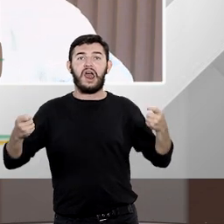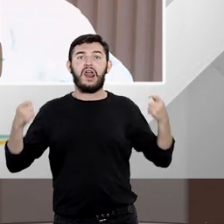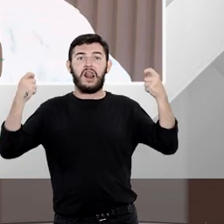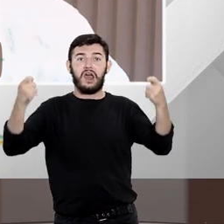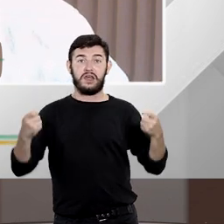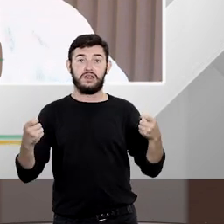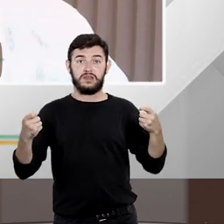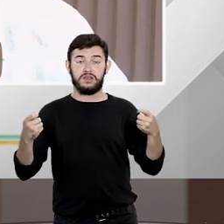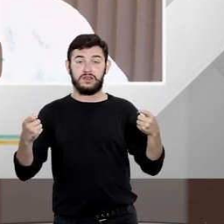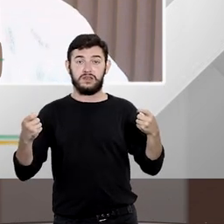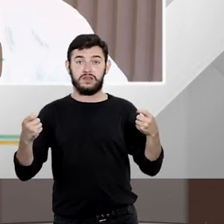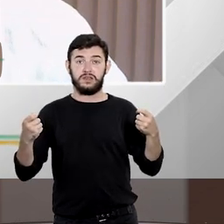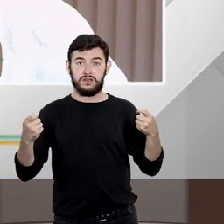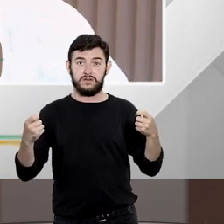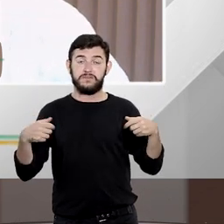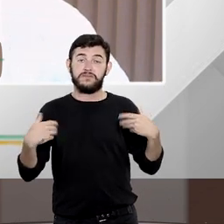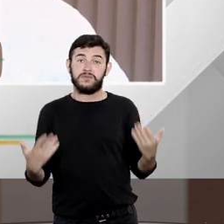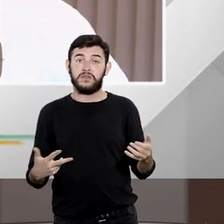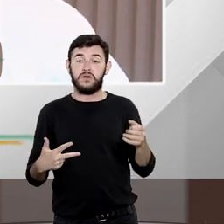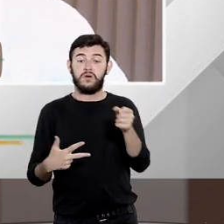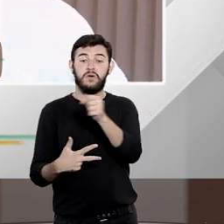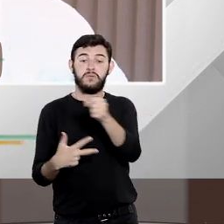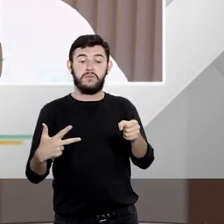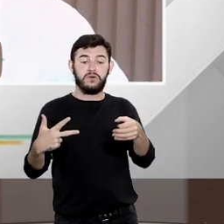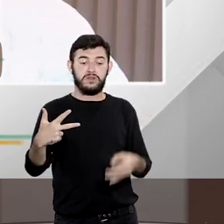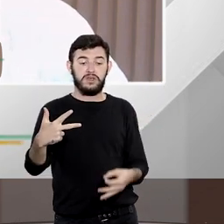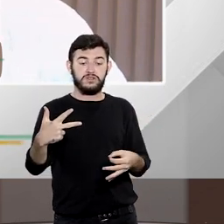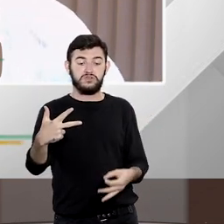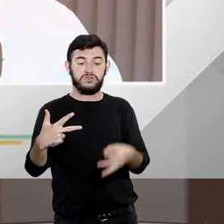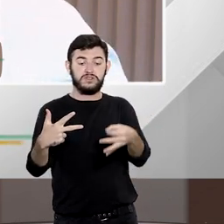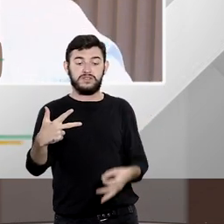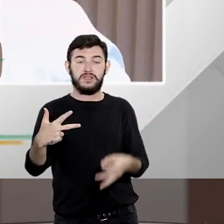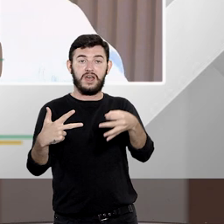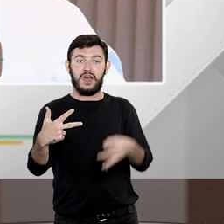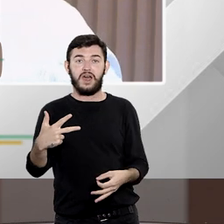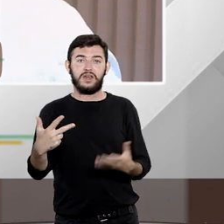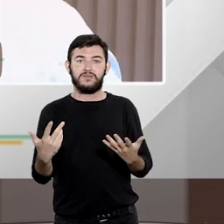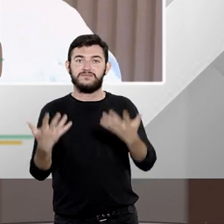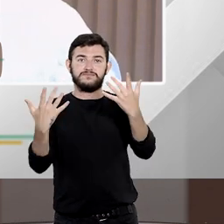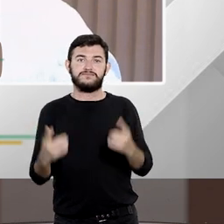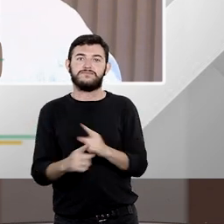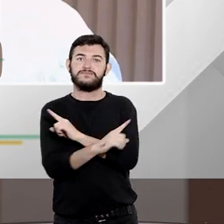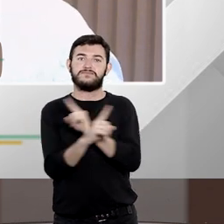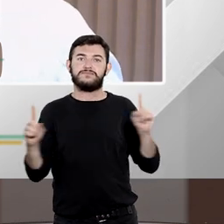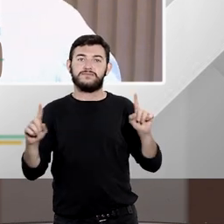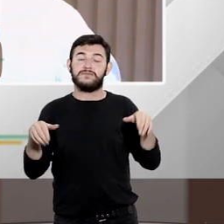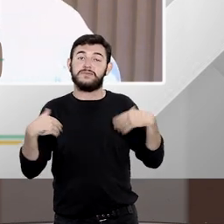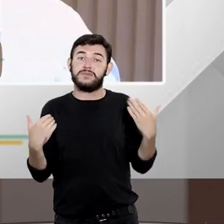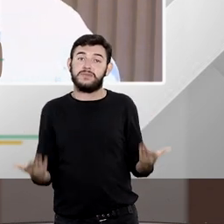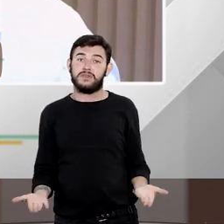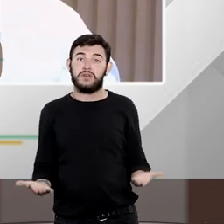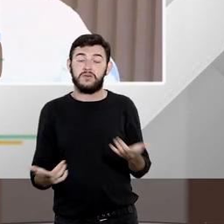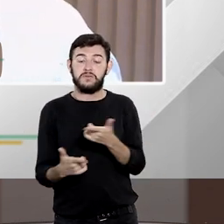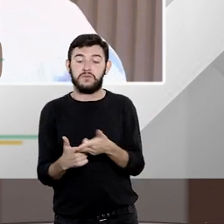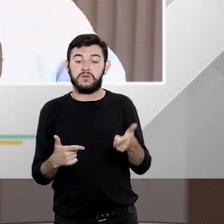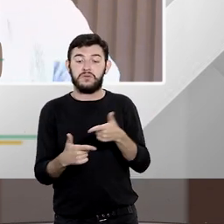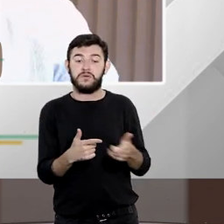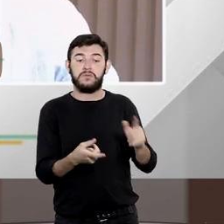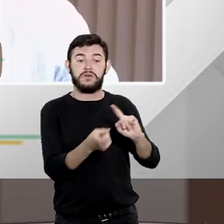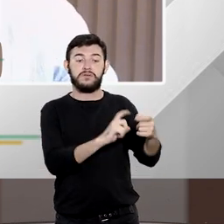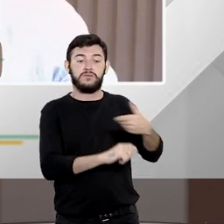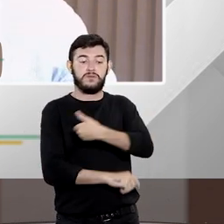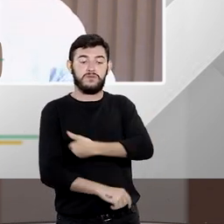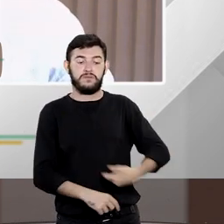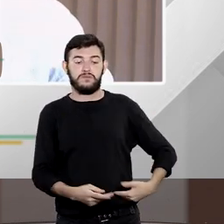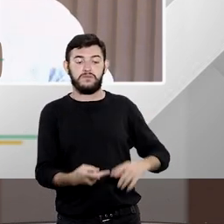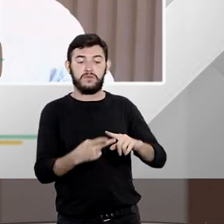imediato rechaçado pelo poder judiciário então existia um grande problema para a administração pública para os servidores e